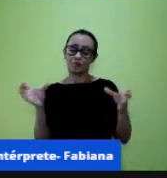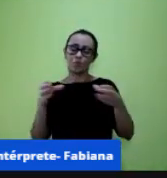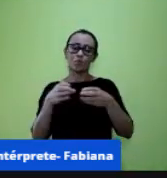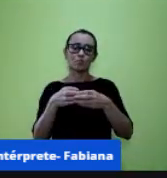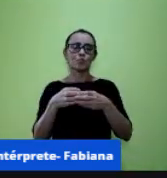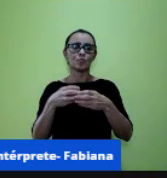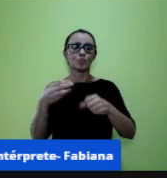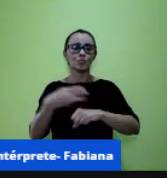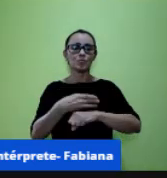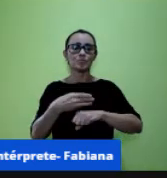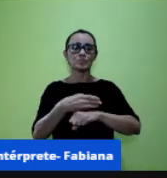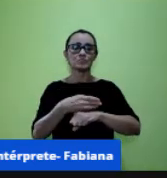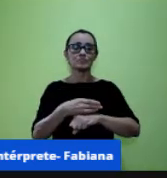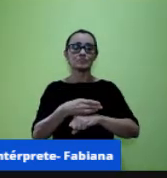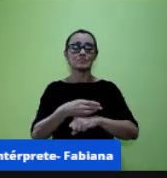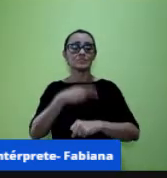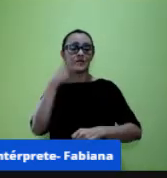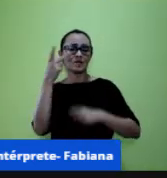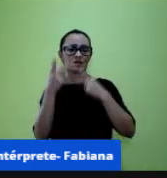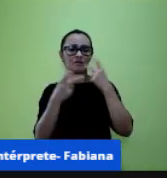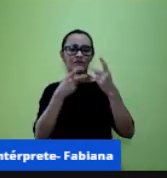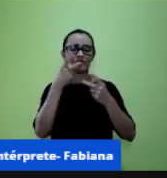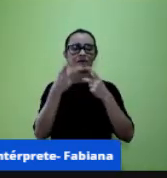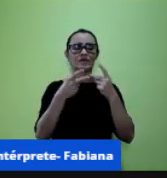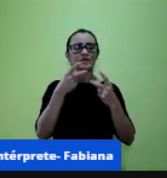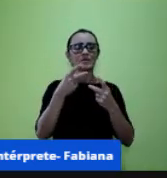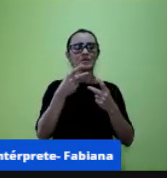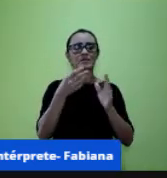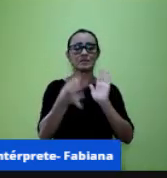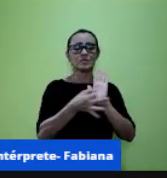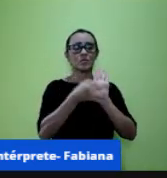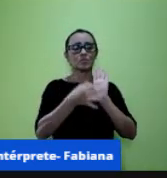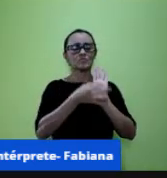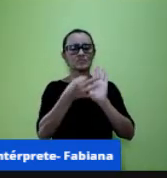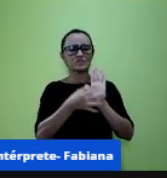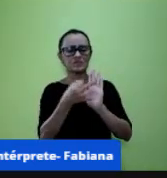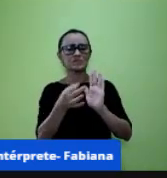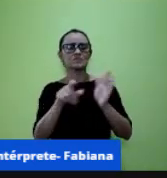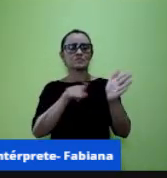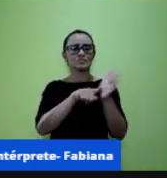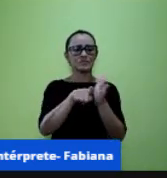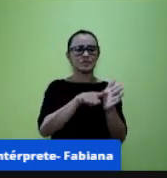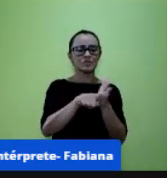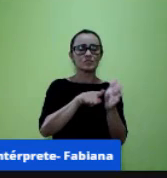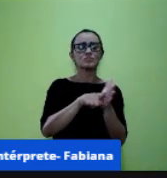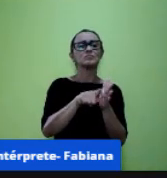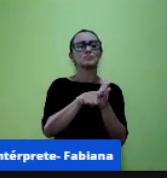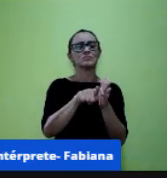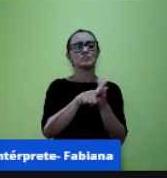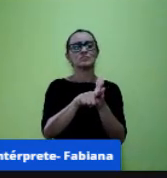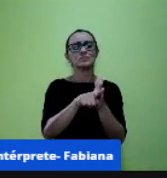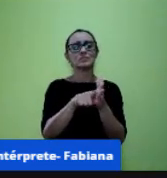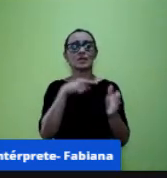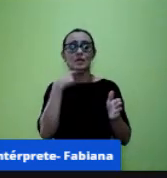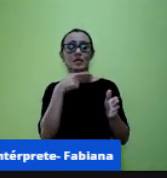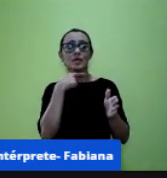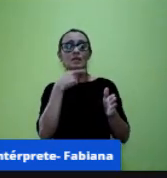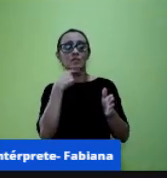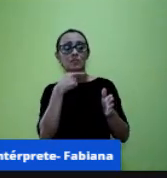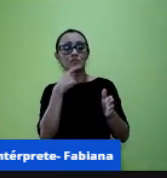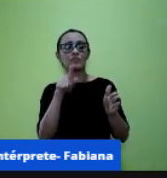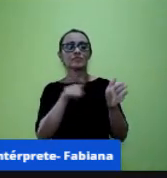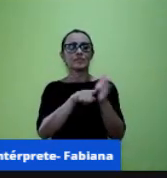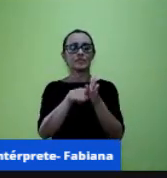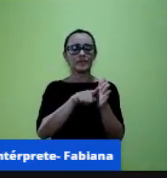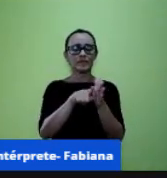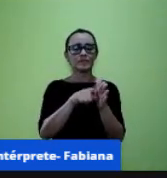que ele responde que ele pergunta que ele tira dúvidas que ele manda que ele faz um vídeo